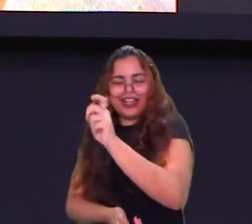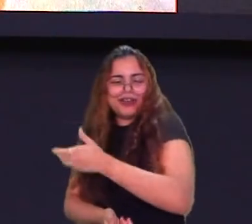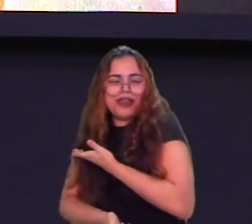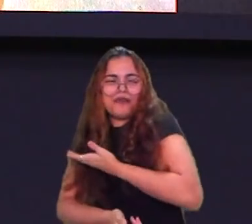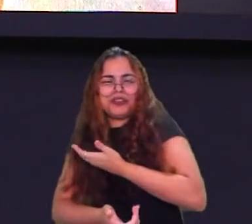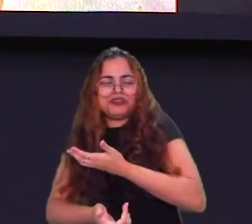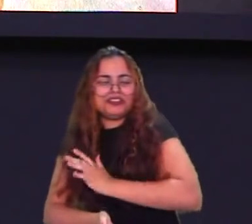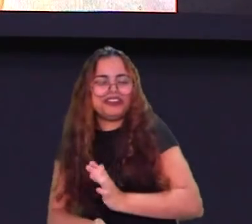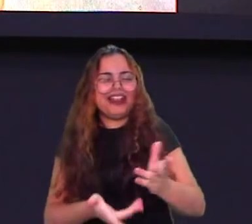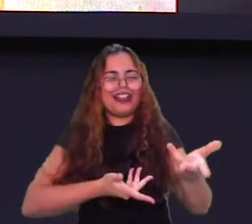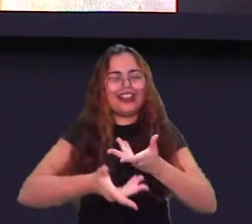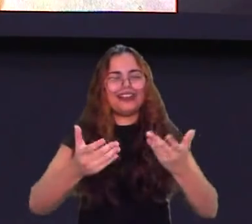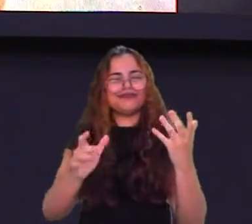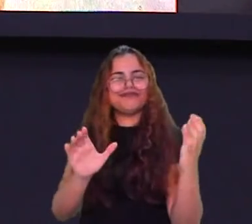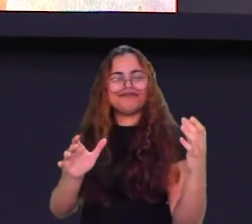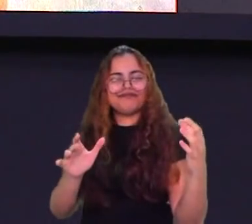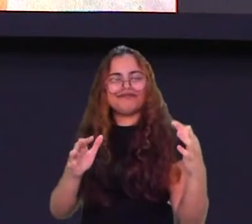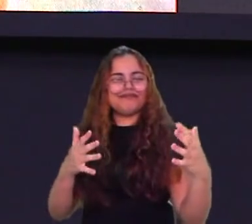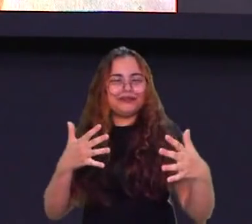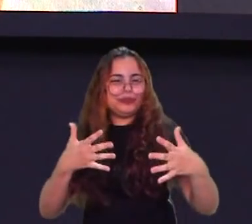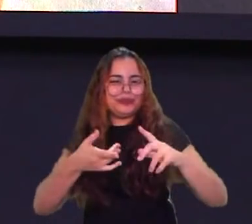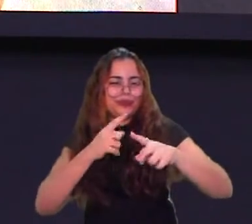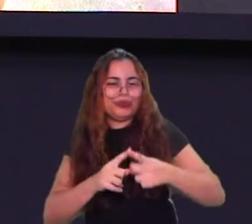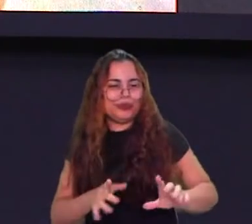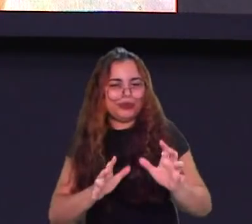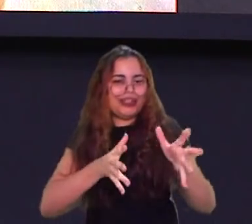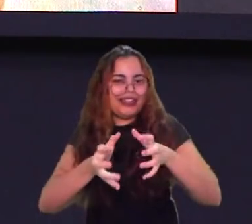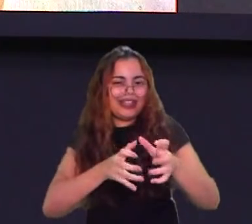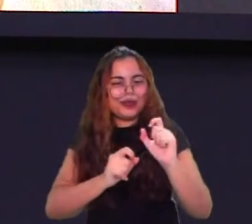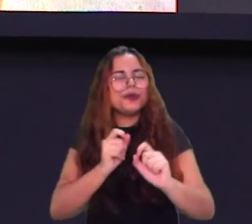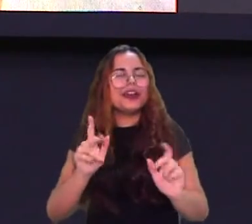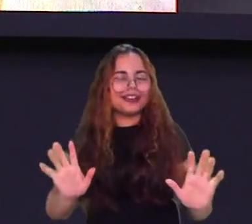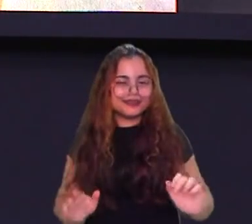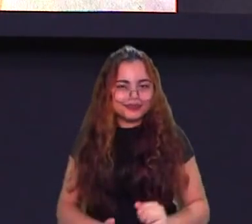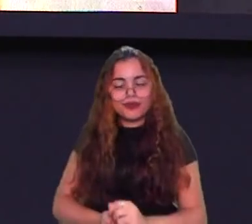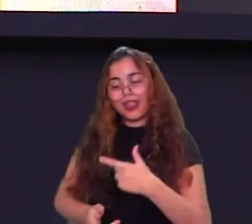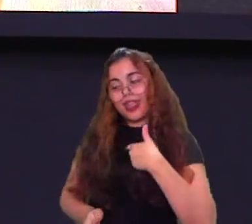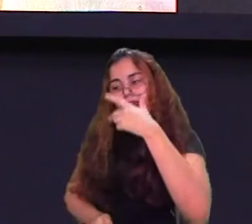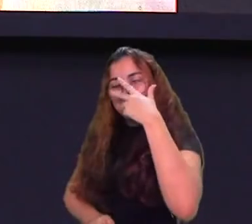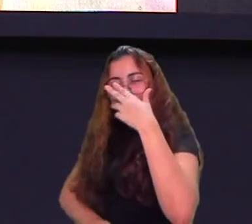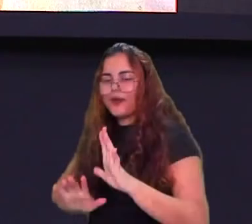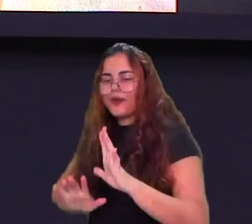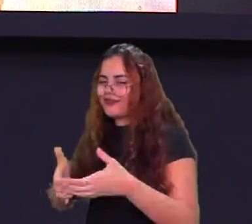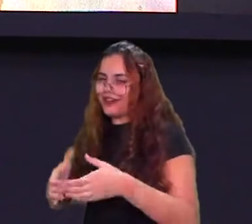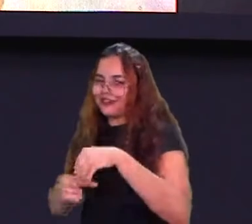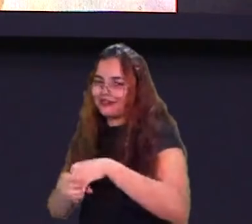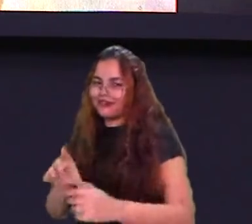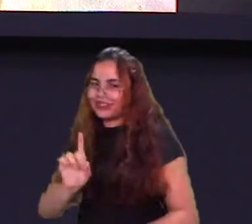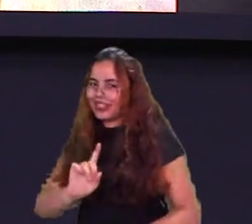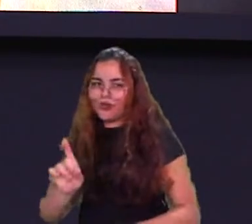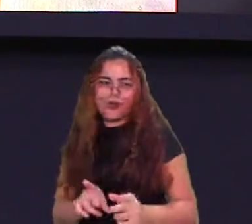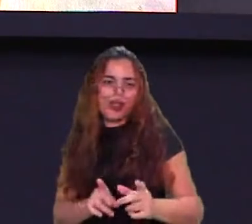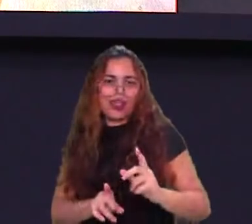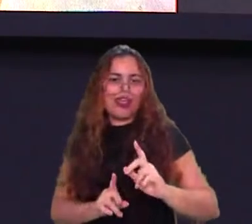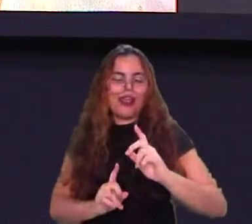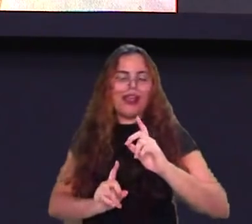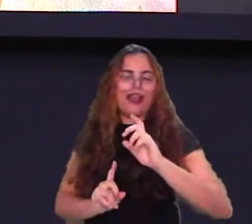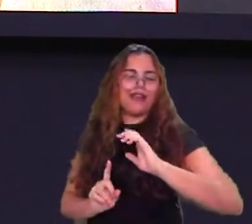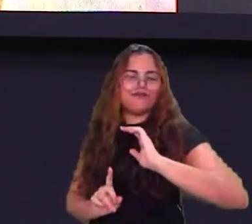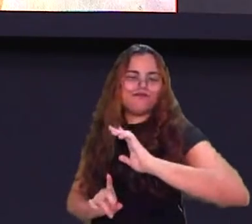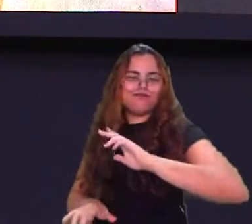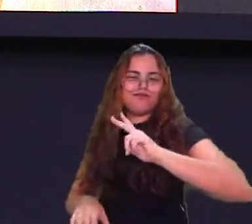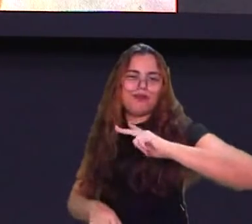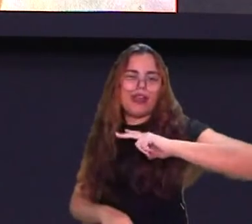Cara, eu acho que é mais uma questão de time, acho que não é uma questão individual. Acho que a gente tem que conseguir trabalhar melhor com ele, saber usar